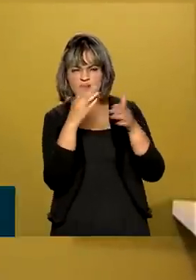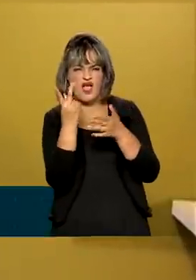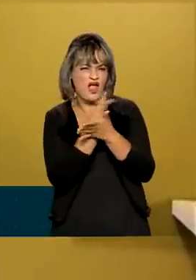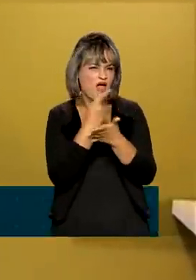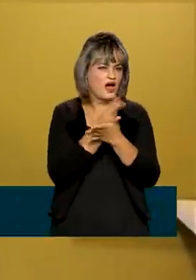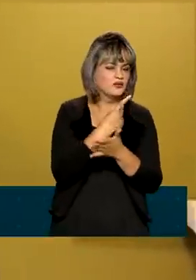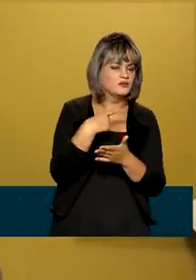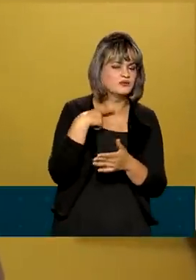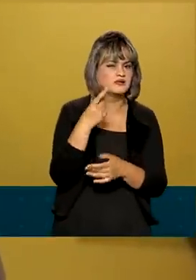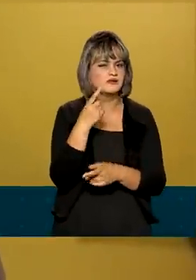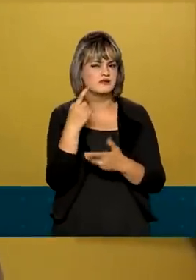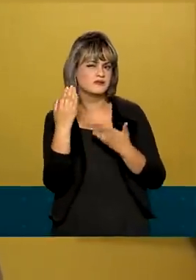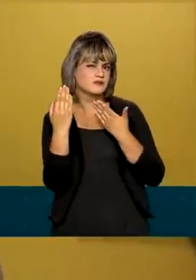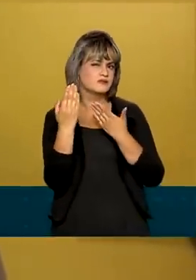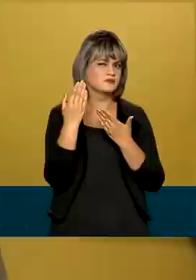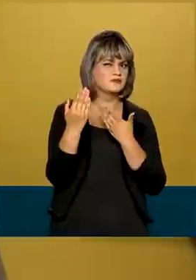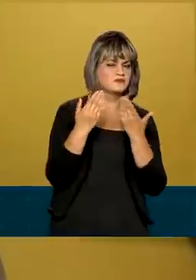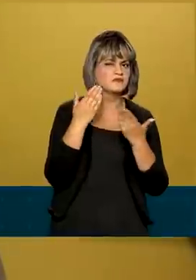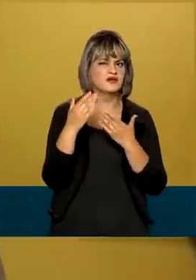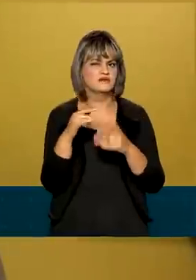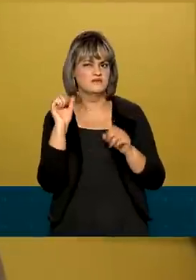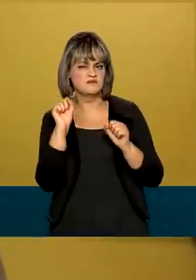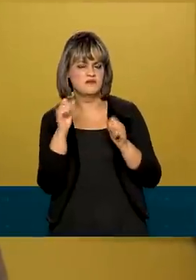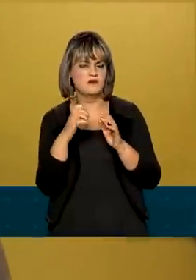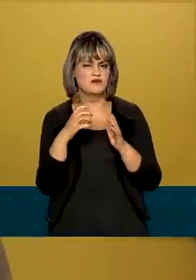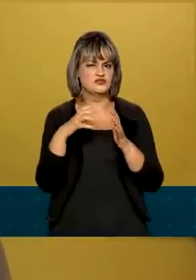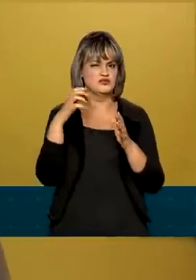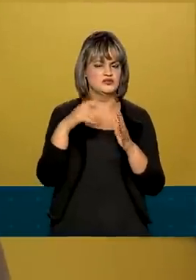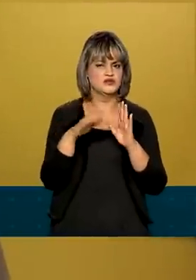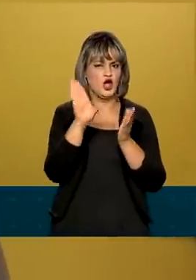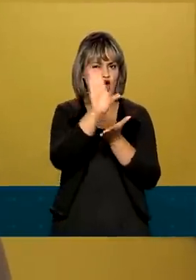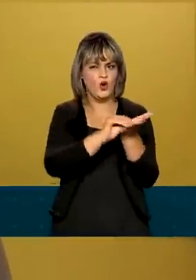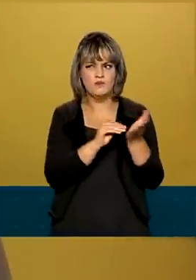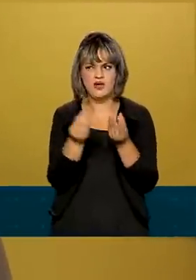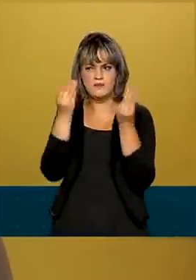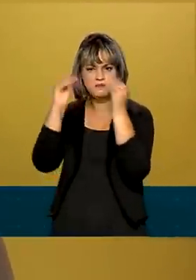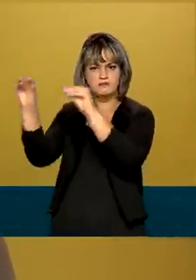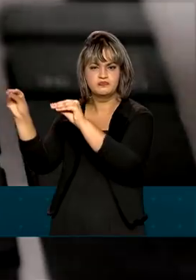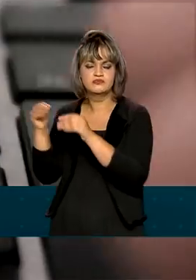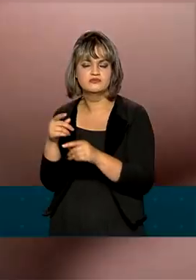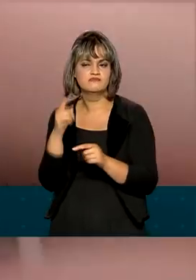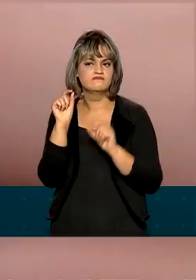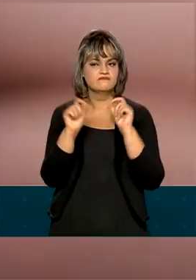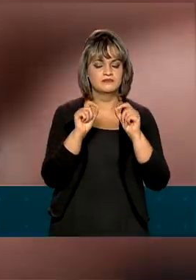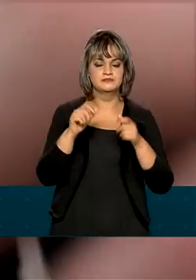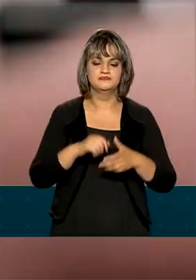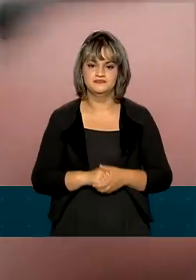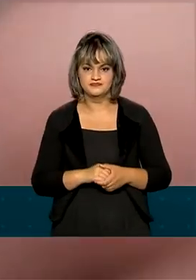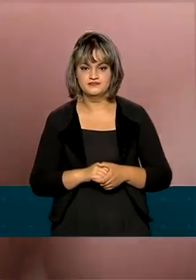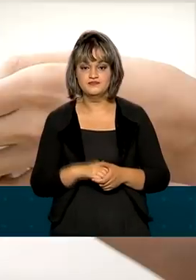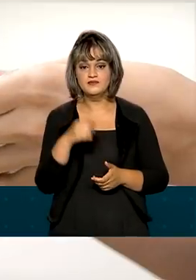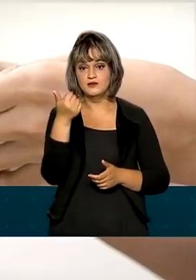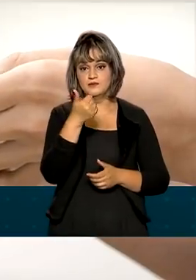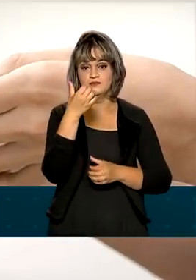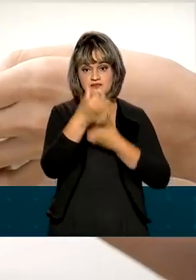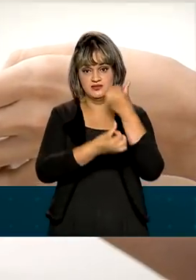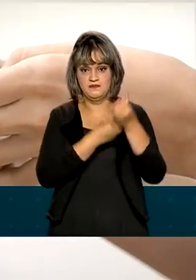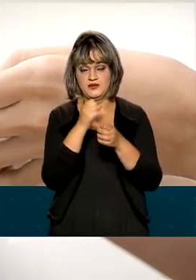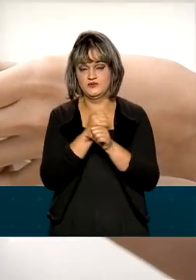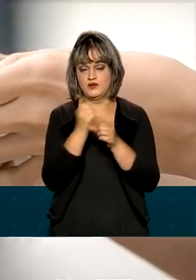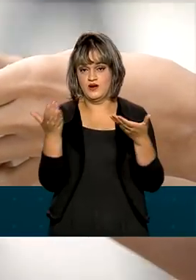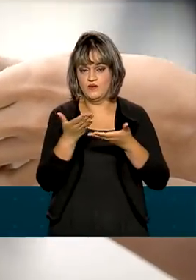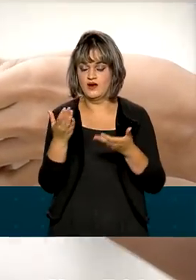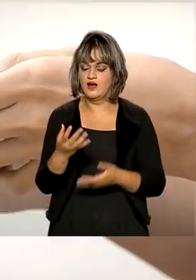roubar ou transferir os dados de cartão de crédito. No primeiro semestre deste ano,